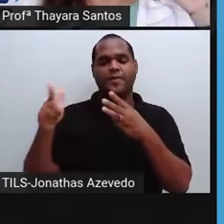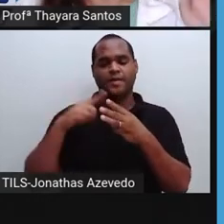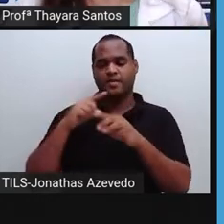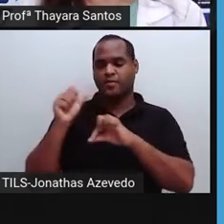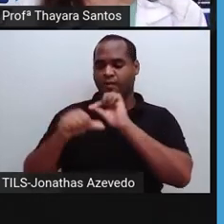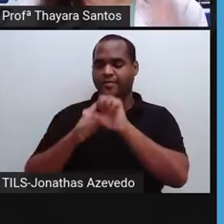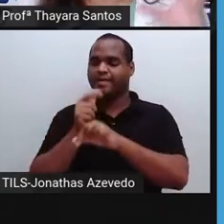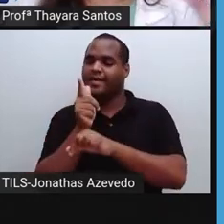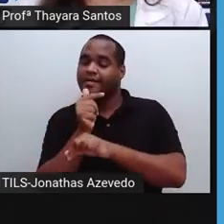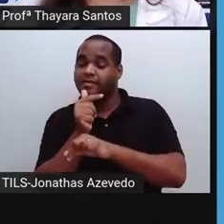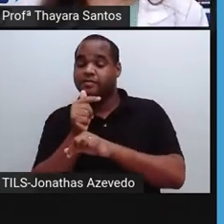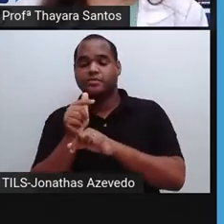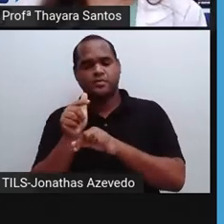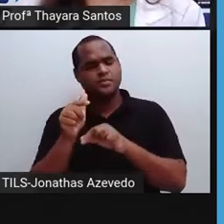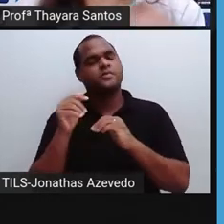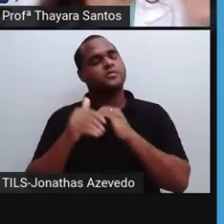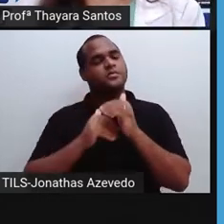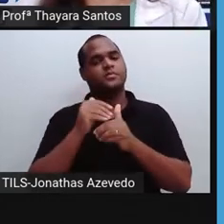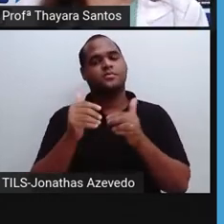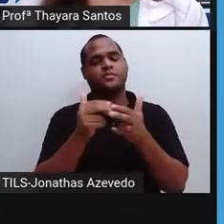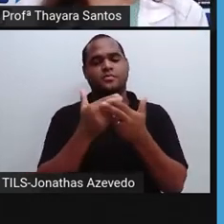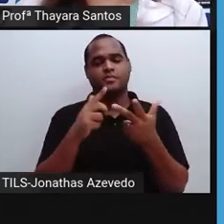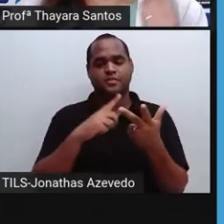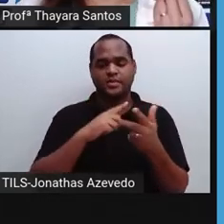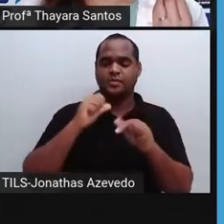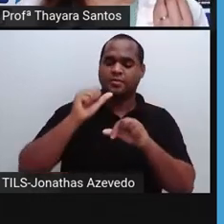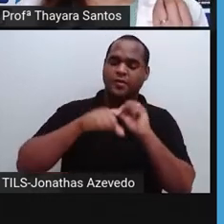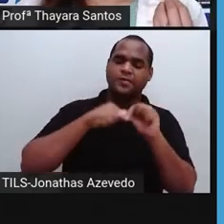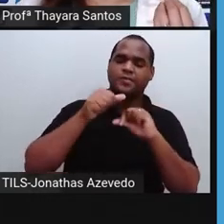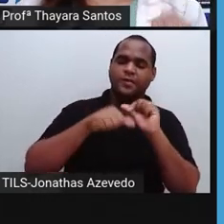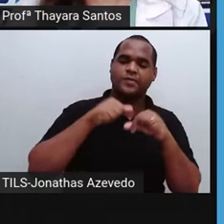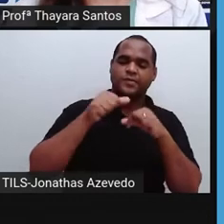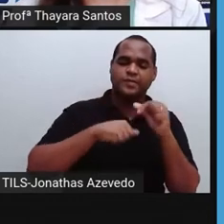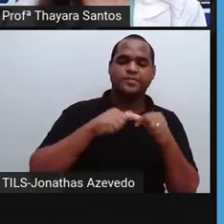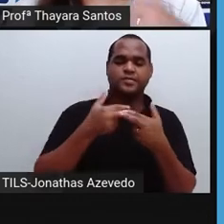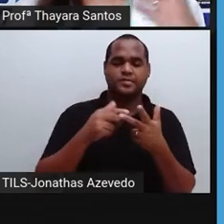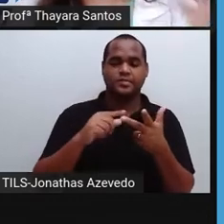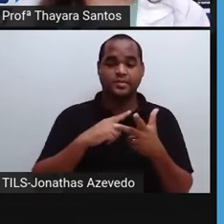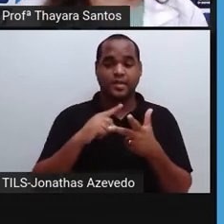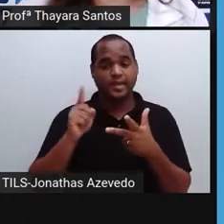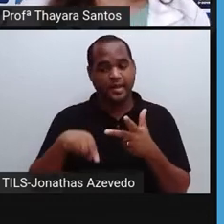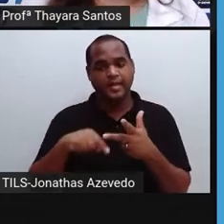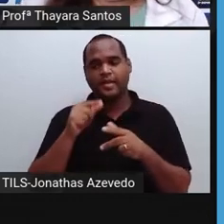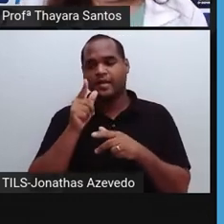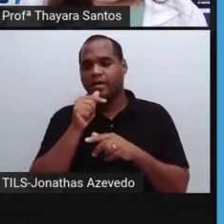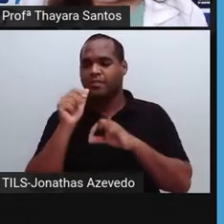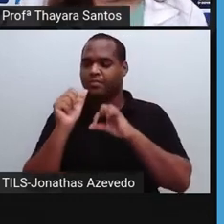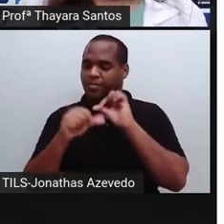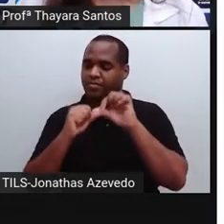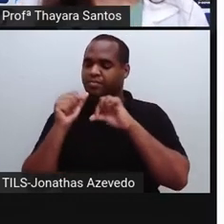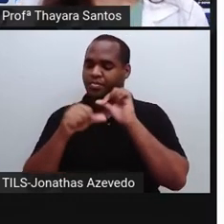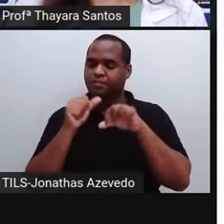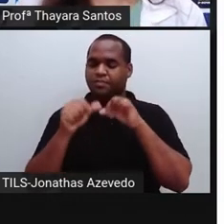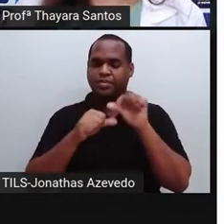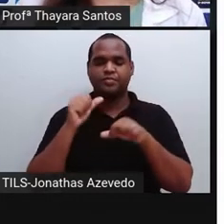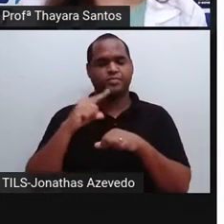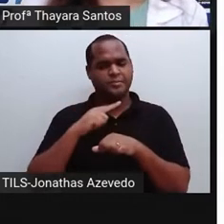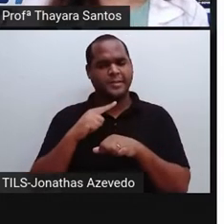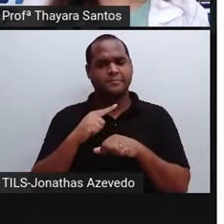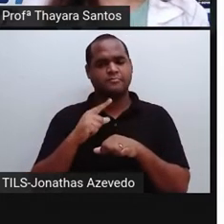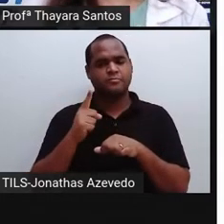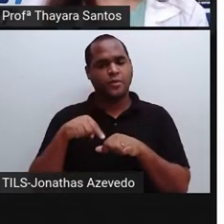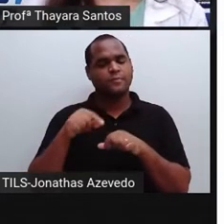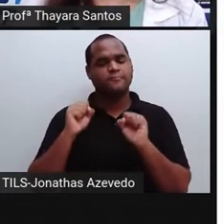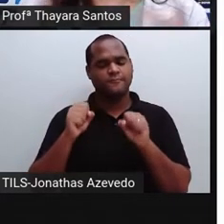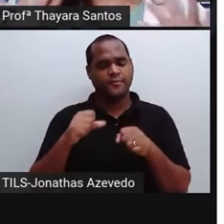líquida. Então, nesse processo todo de renovação desse ciclo, ela vai mudando de fases. E a gente já